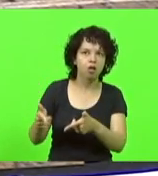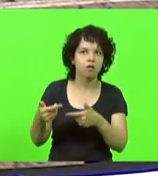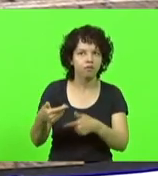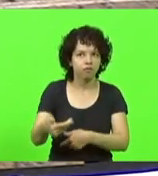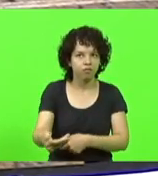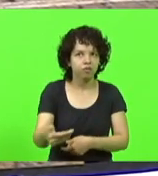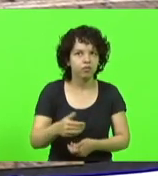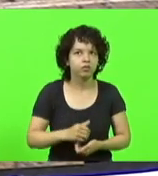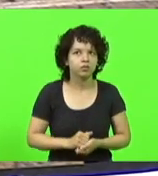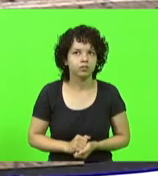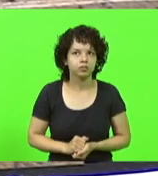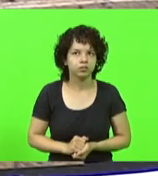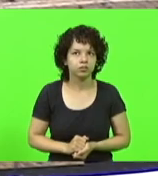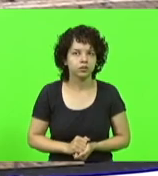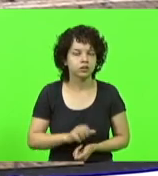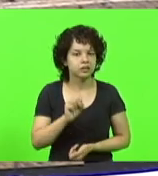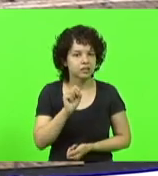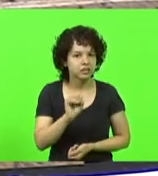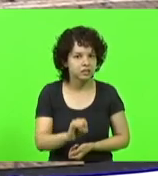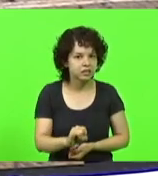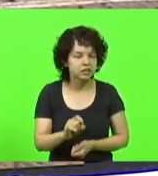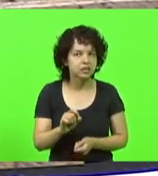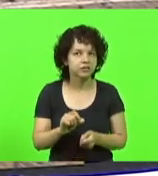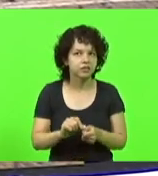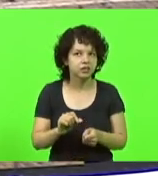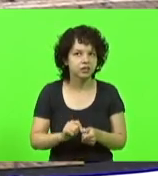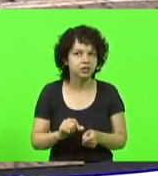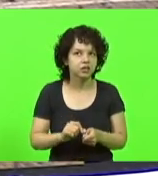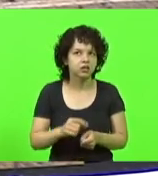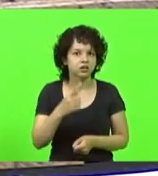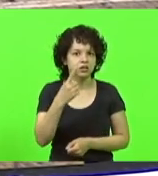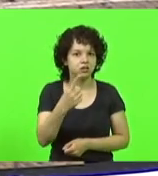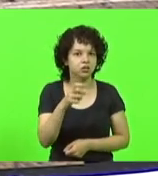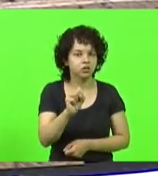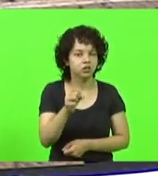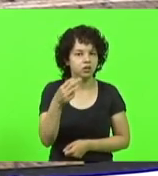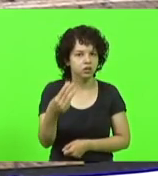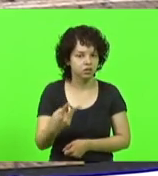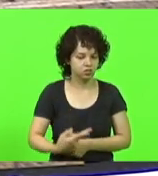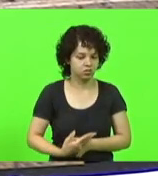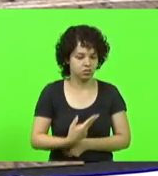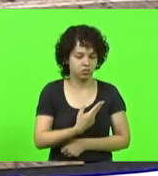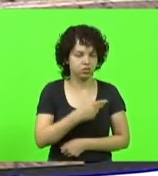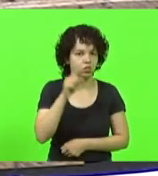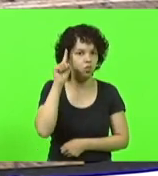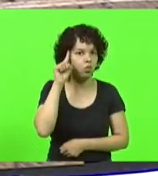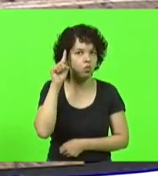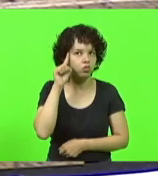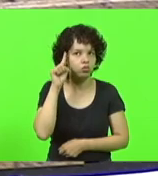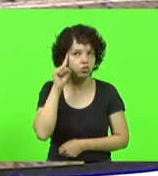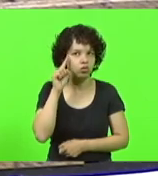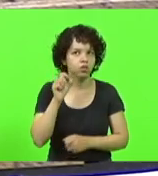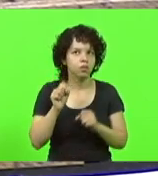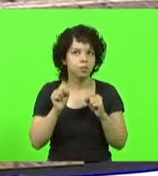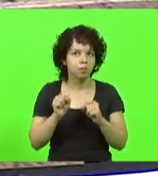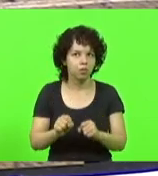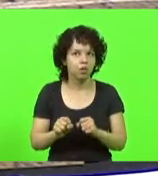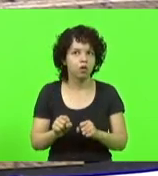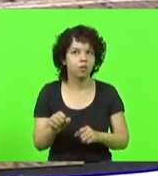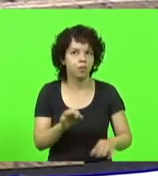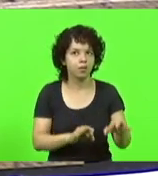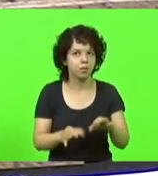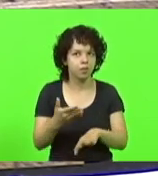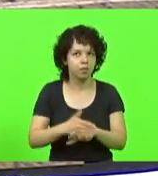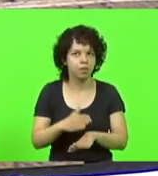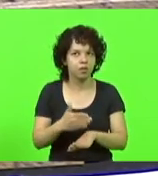se fizer 183 cirurgias por dia, deputado Márcio, pode preparar para botar